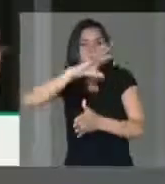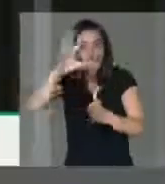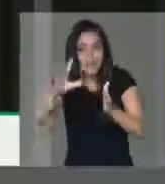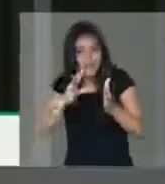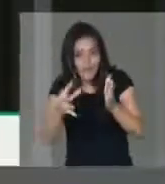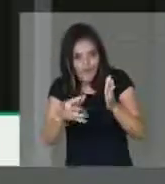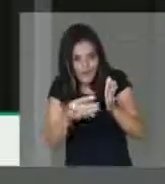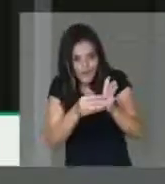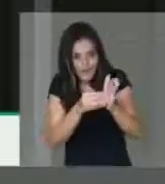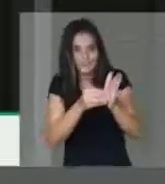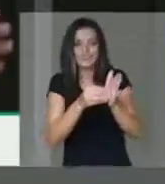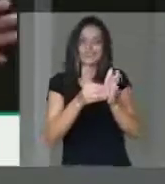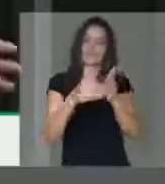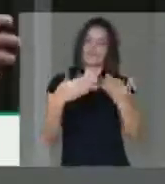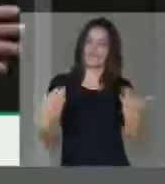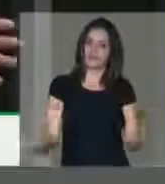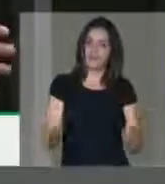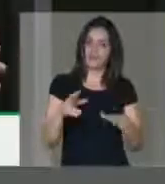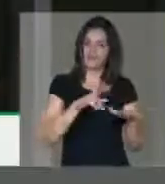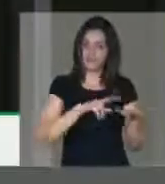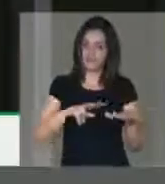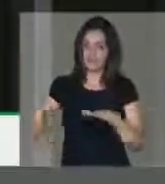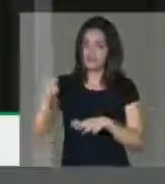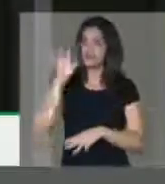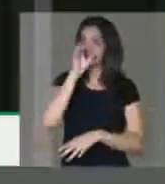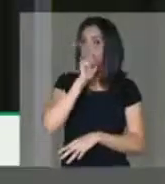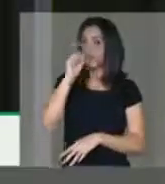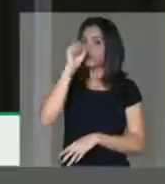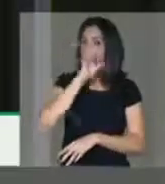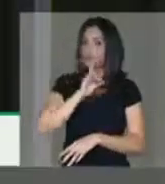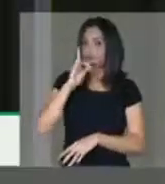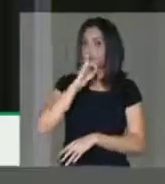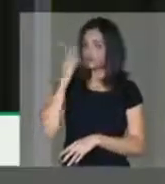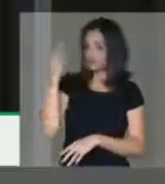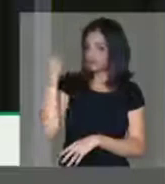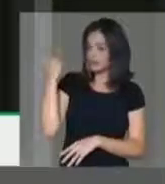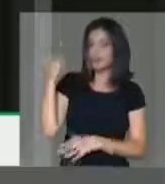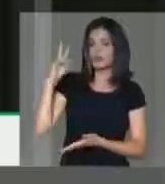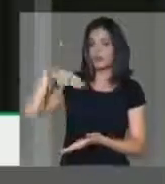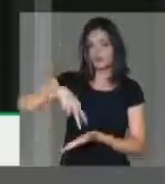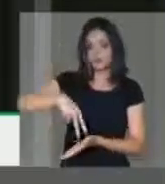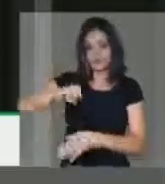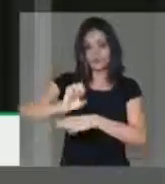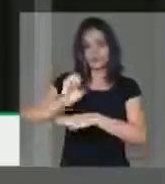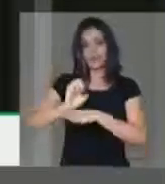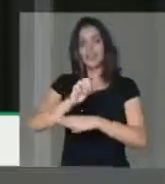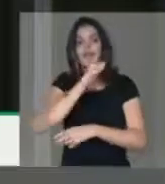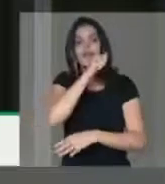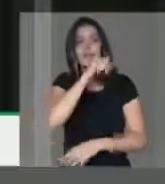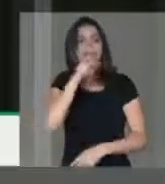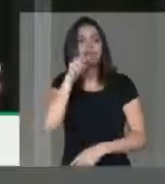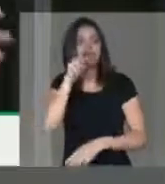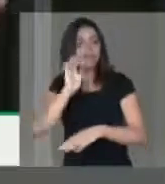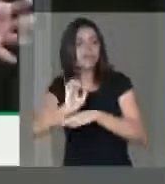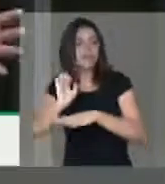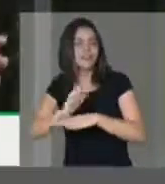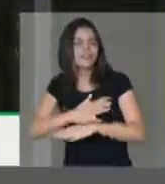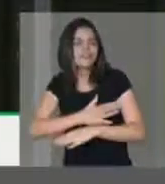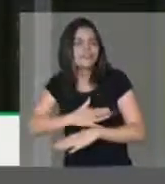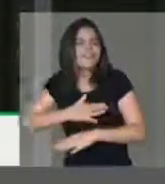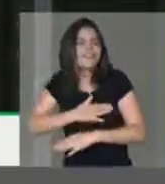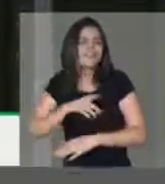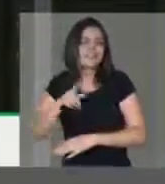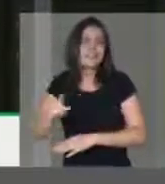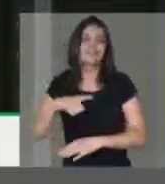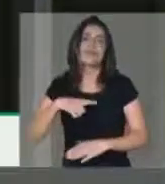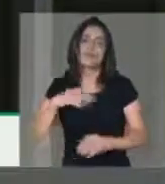Senhor presidente, essa semana, esse final de semana, eu estive no meu estado do Amapá, meu querido estado do Amapá, e fiz uma